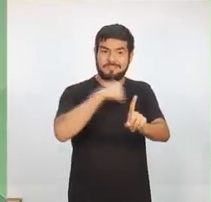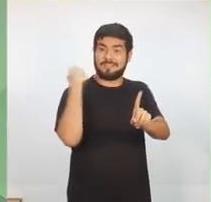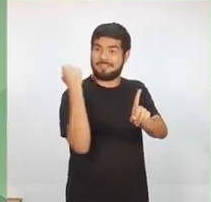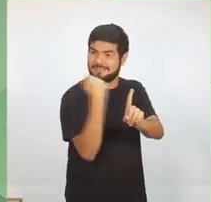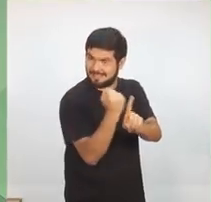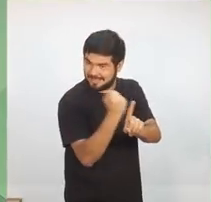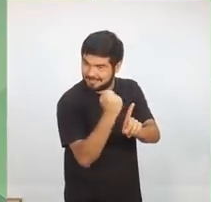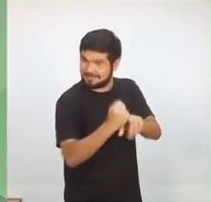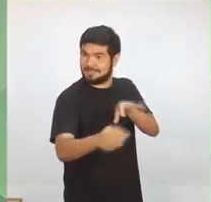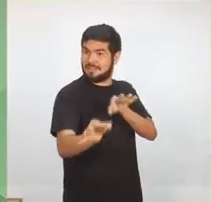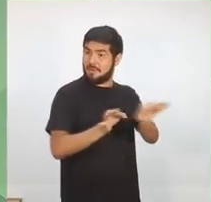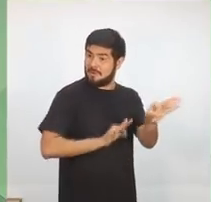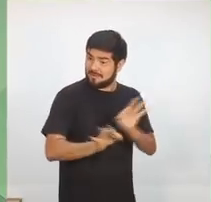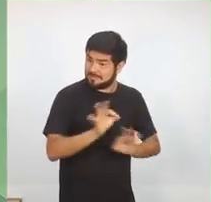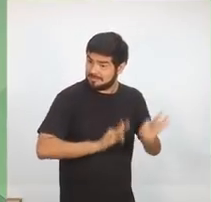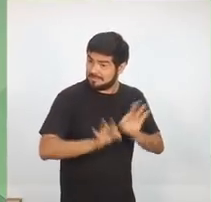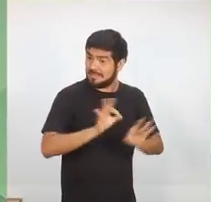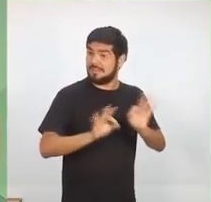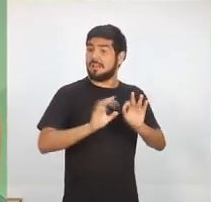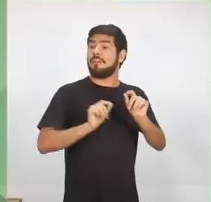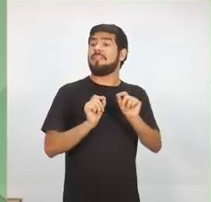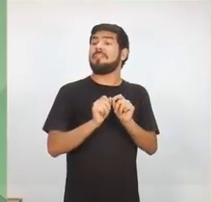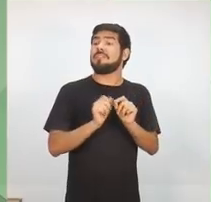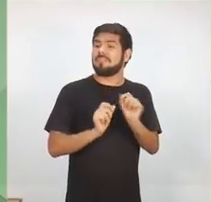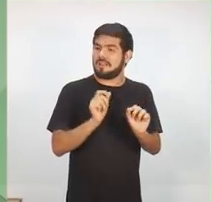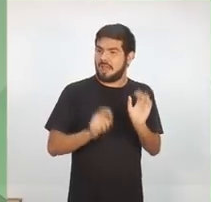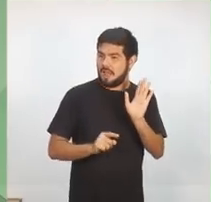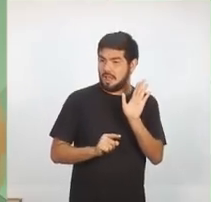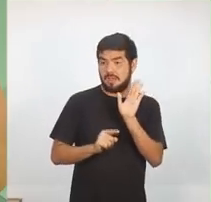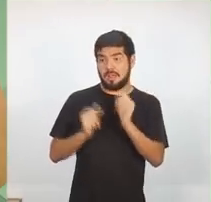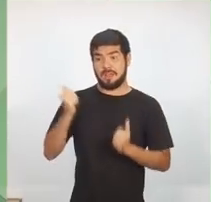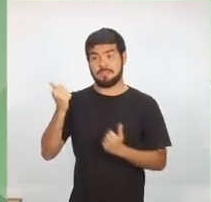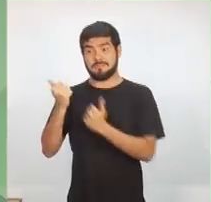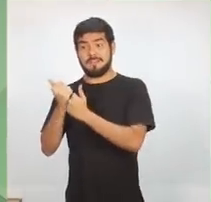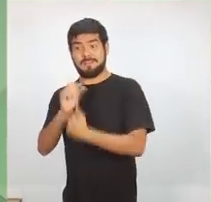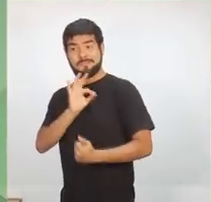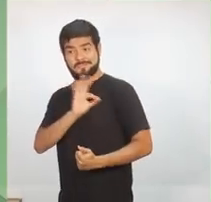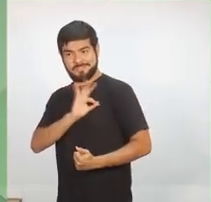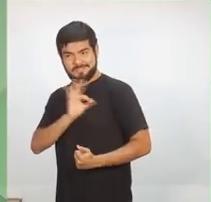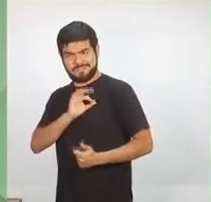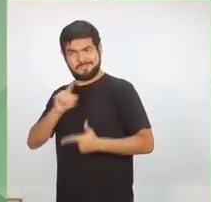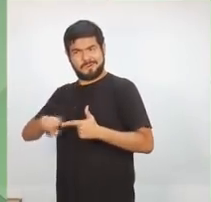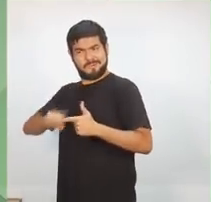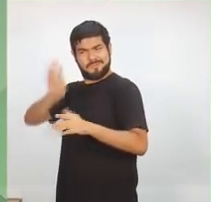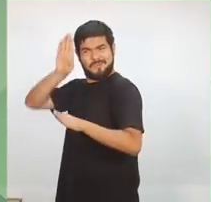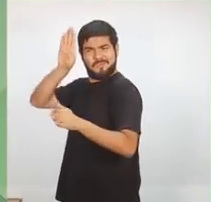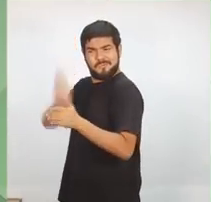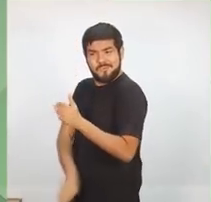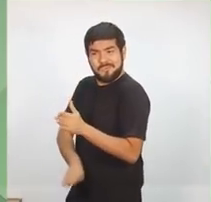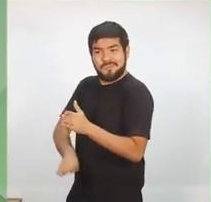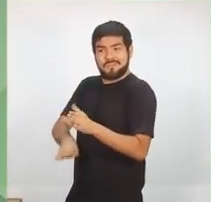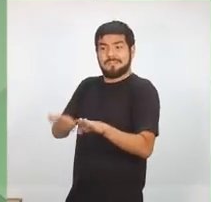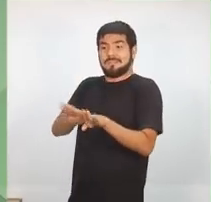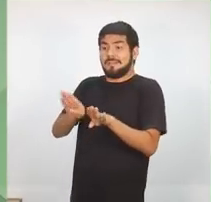através das suas organizações, irão ajudar a polícia a resolver esses problemas, mas, inclusive, encaminhando os jovens dependentes